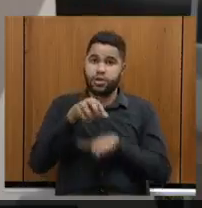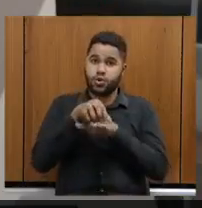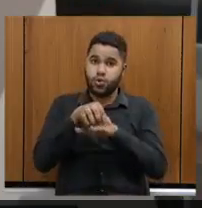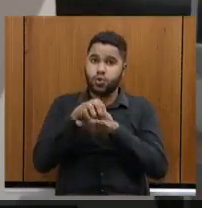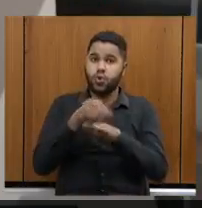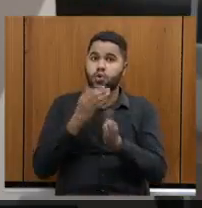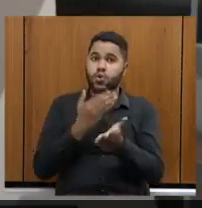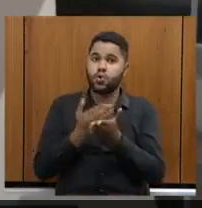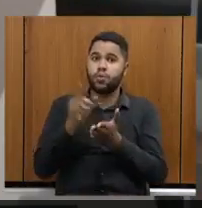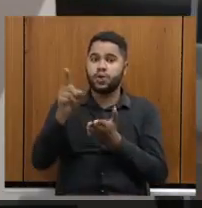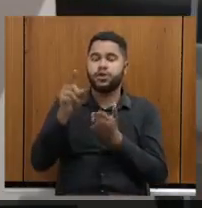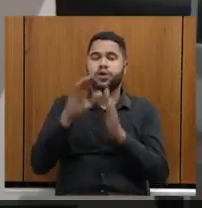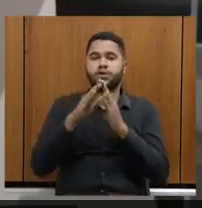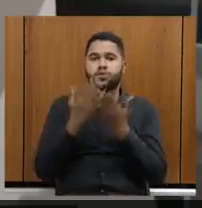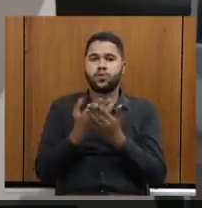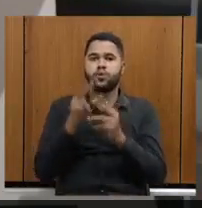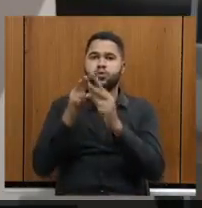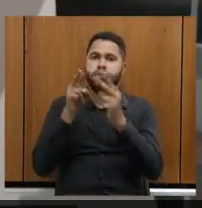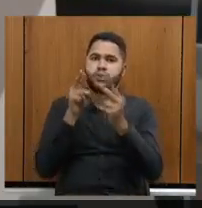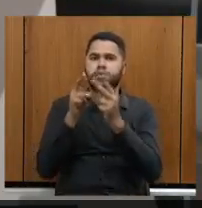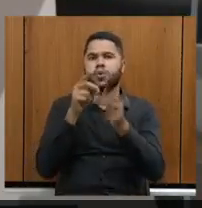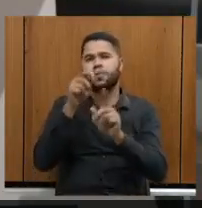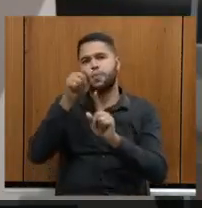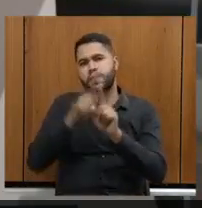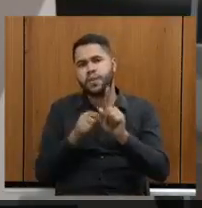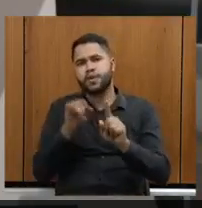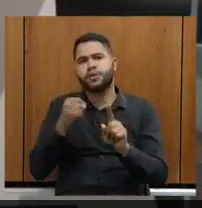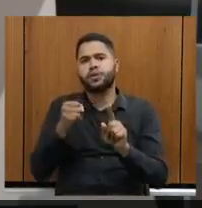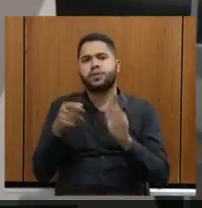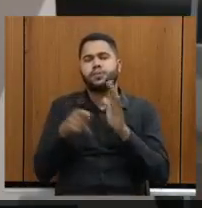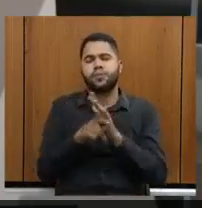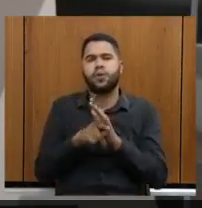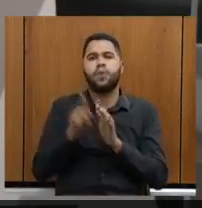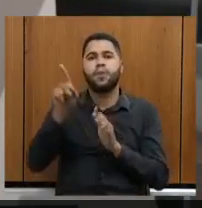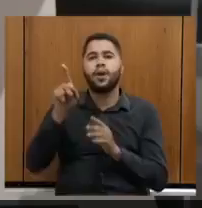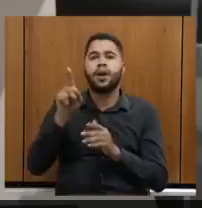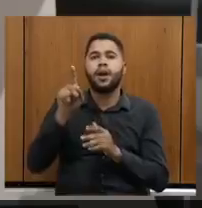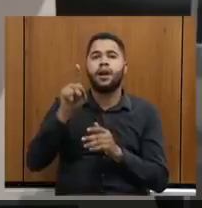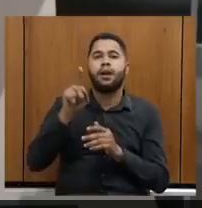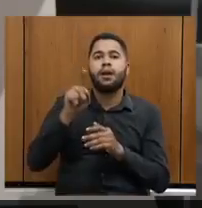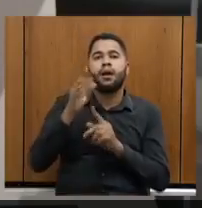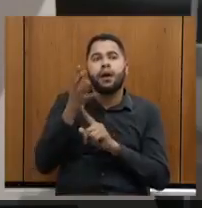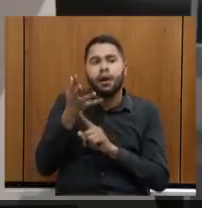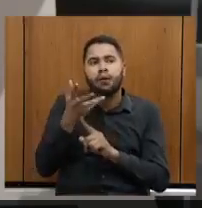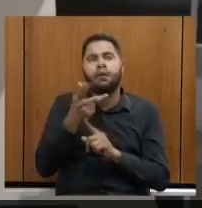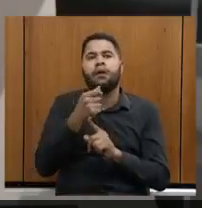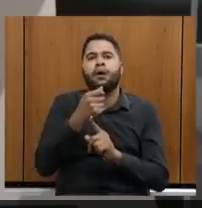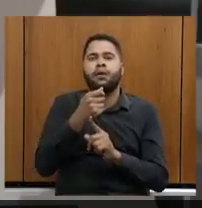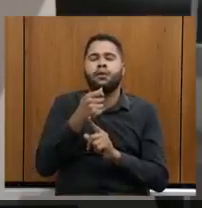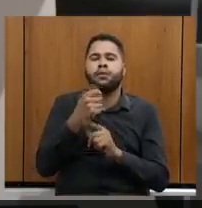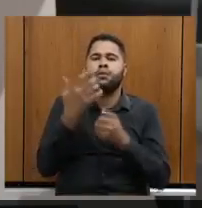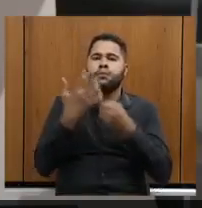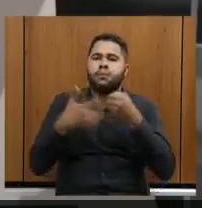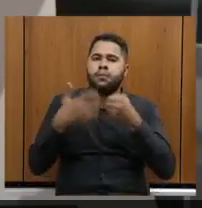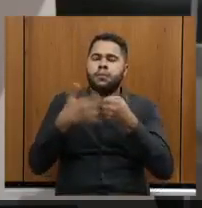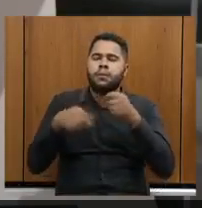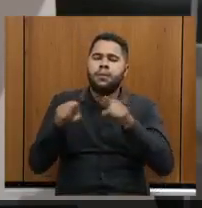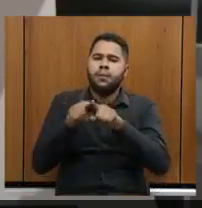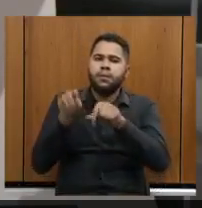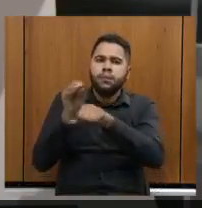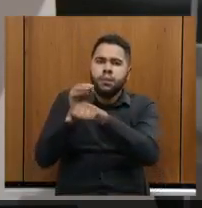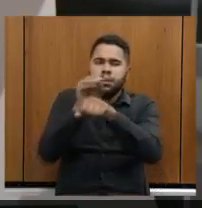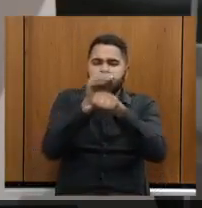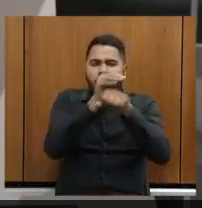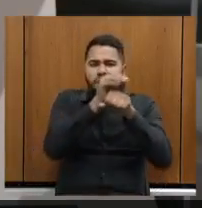Escola Virtual de Turismo, no mês de janeiro, pela Fundação de Arte de Ouro Preto, que cuida também dos ofícios. E os ofícios